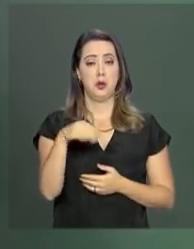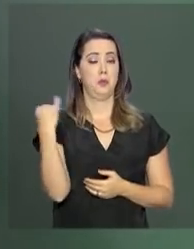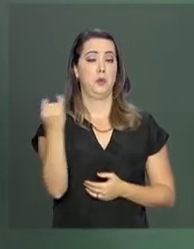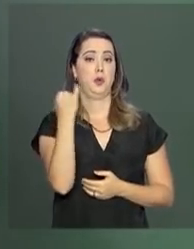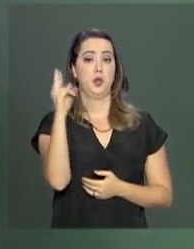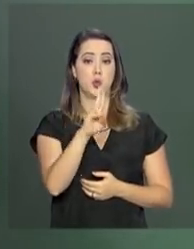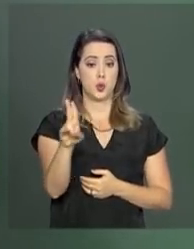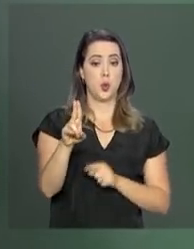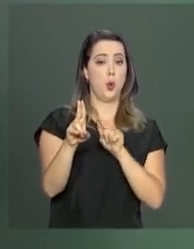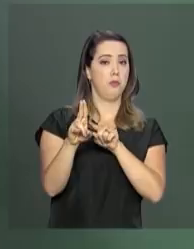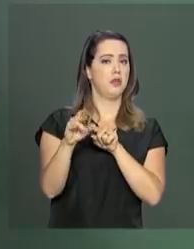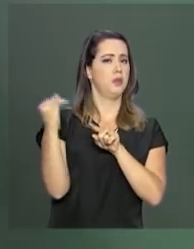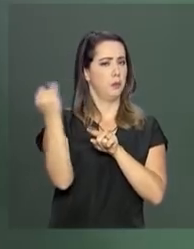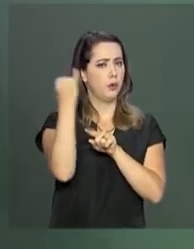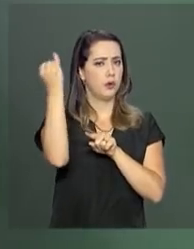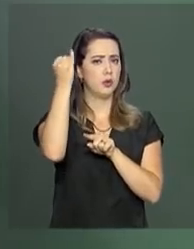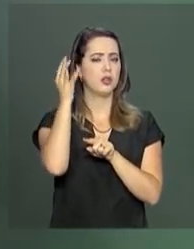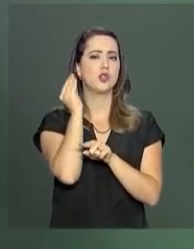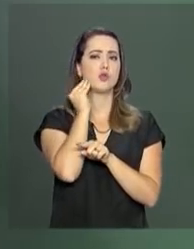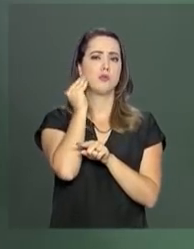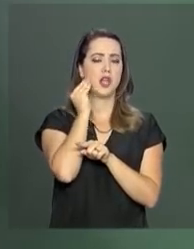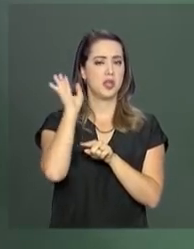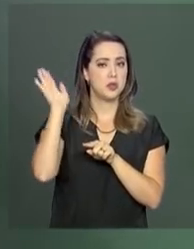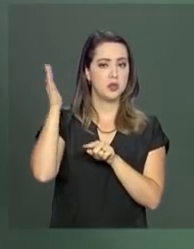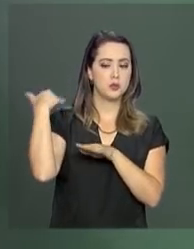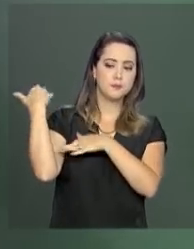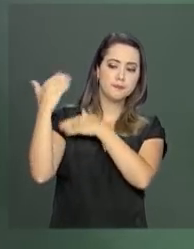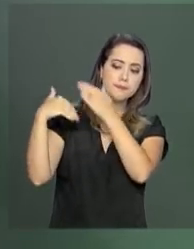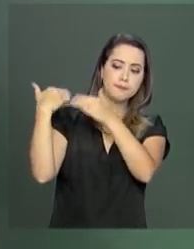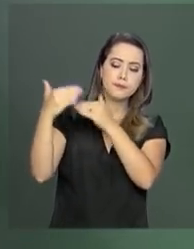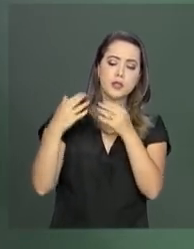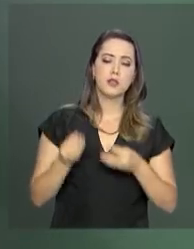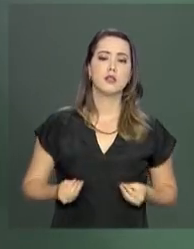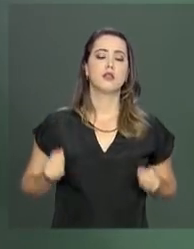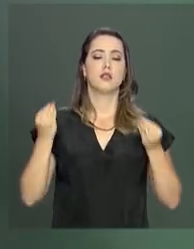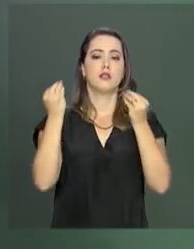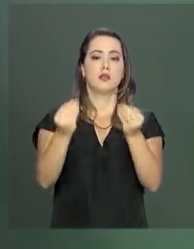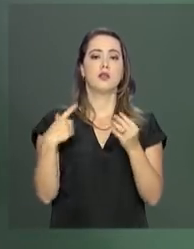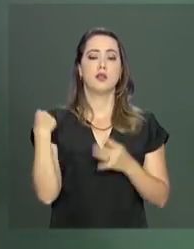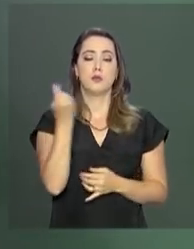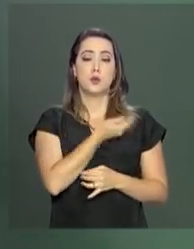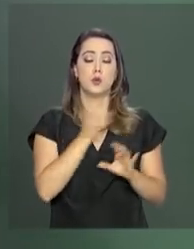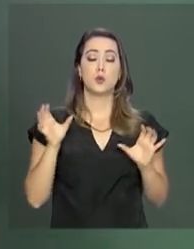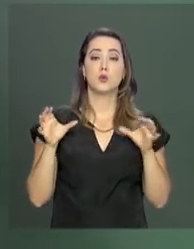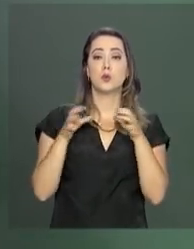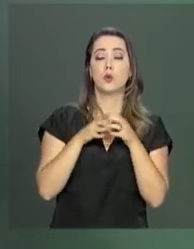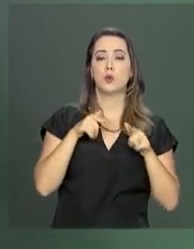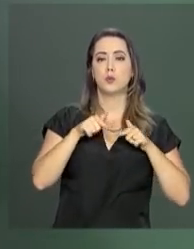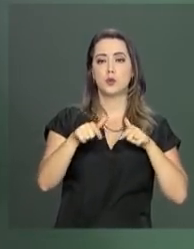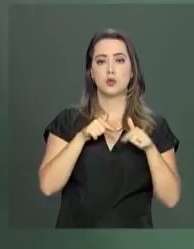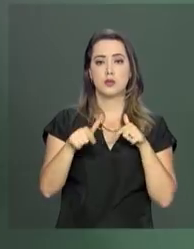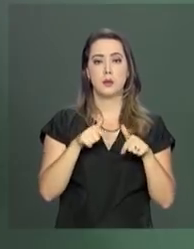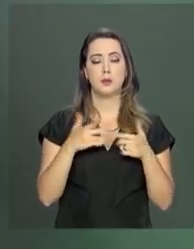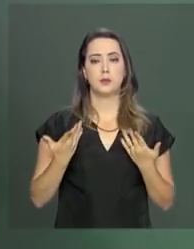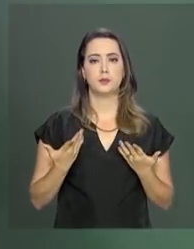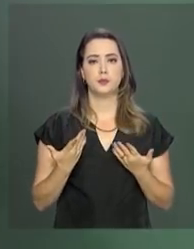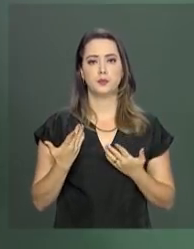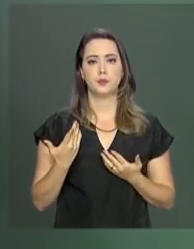grande experiência, que traz para a nossa equipe, naturalmente,